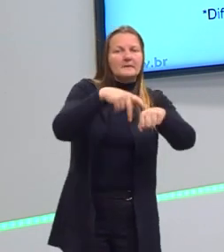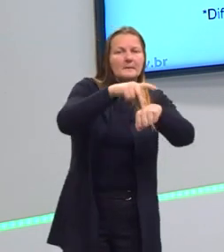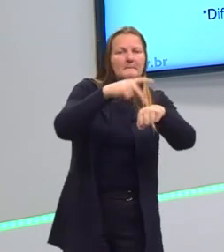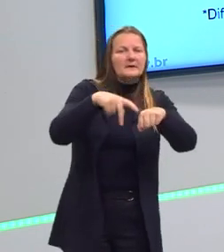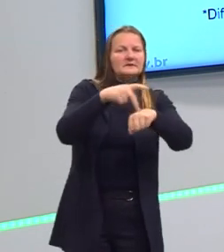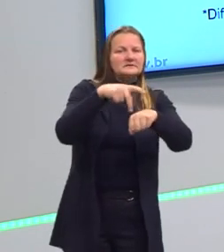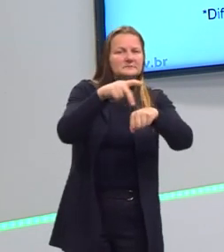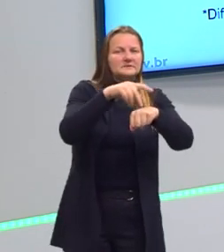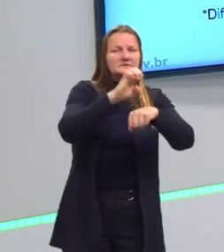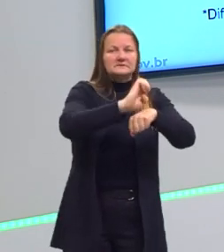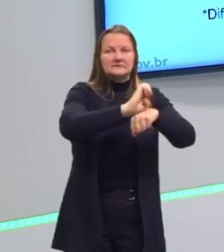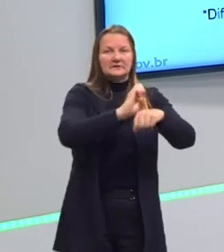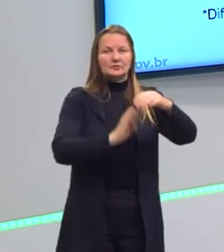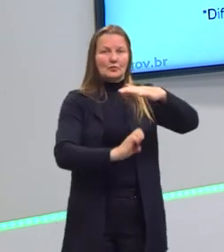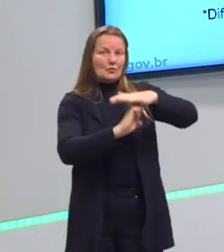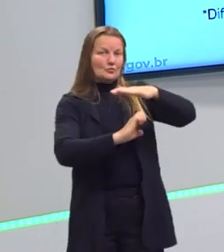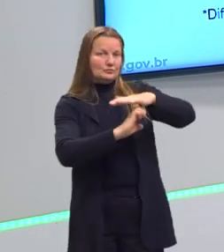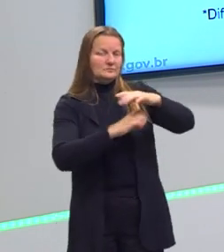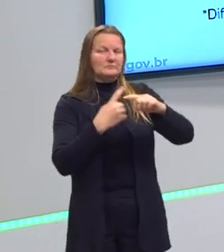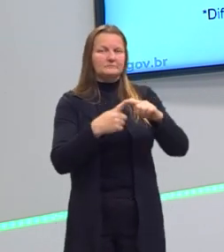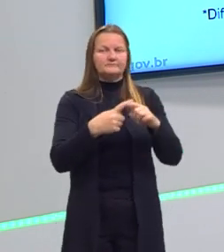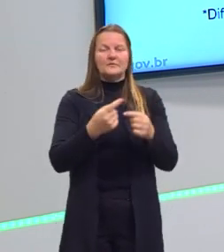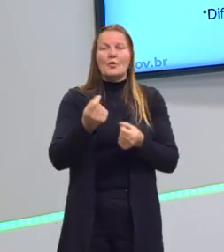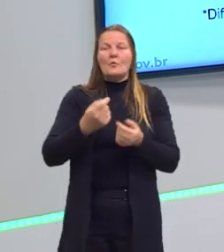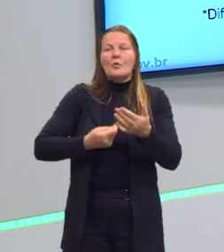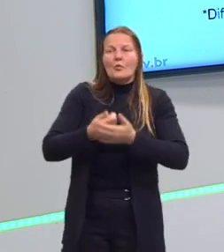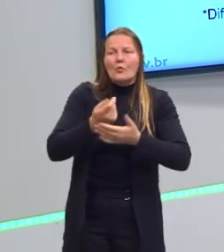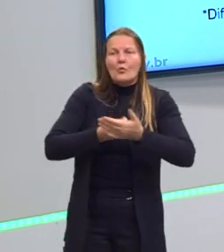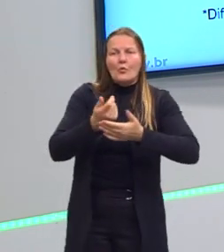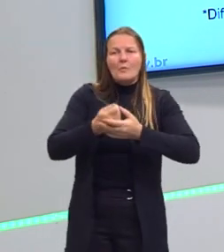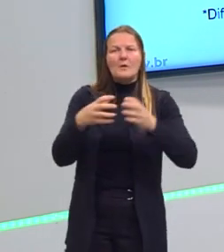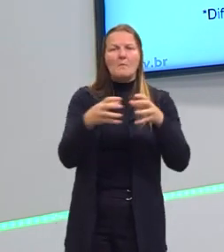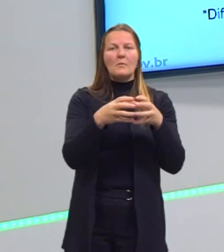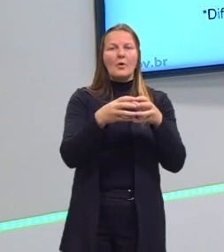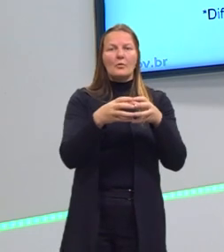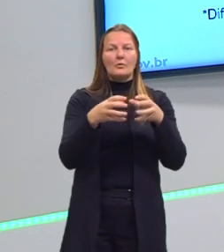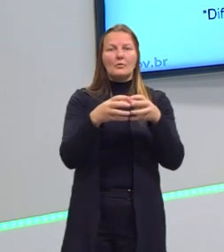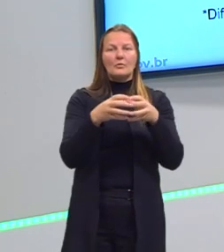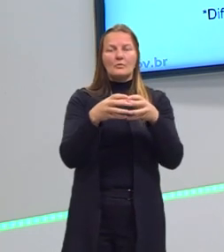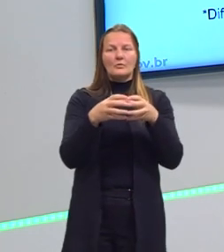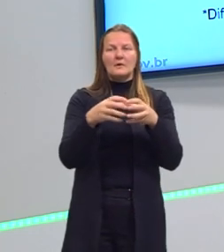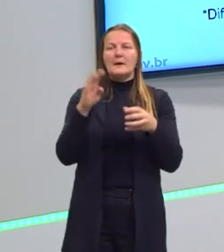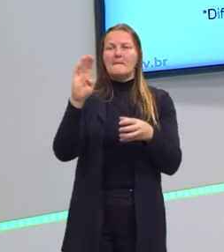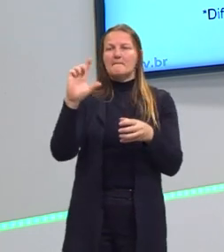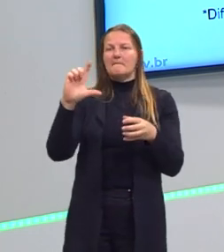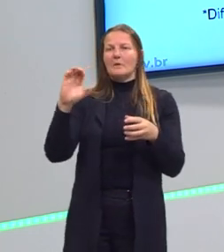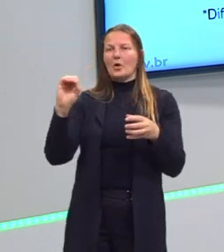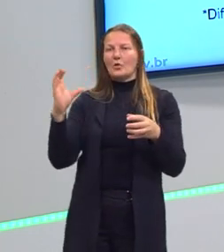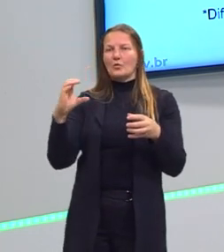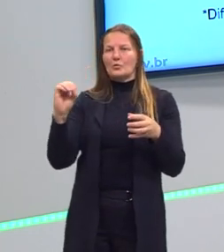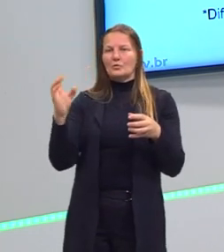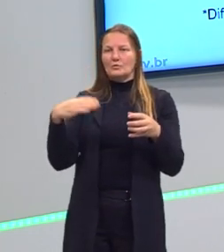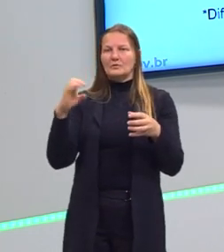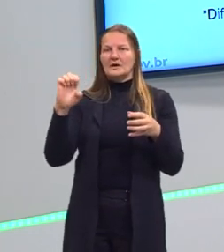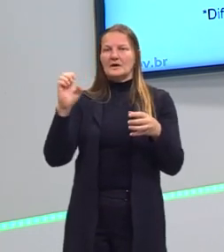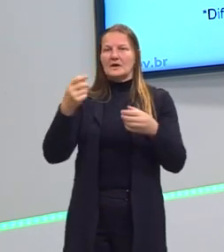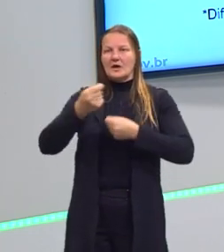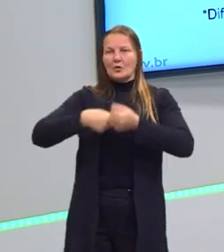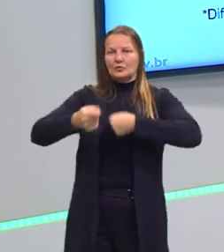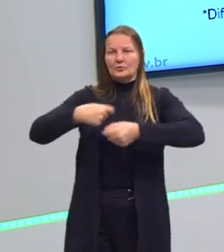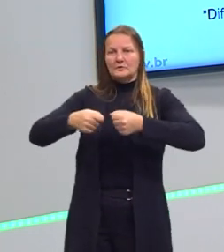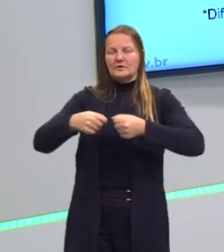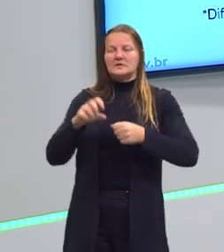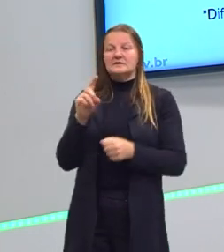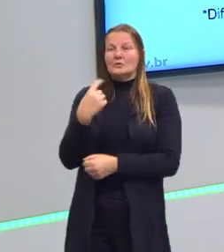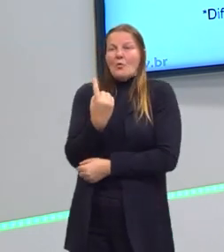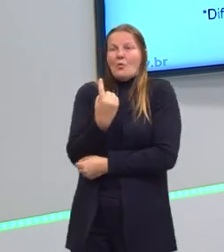a discussão, a compra, venda por meio de um bloco econômico empodera aquele bloco do que um país sozinho.